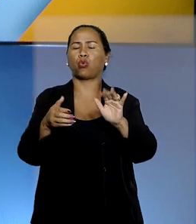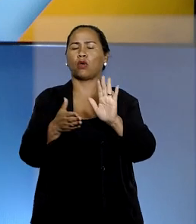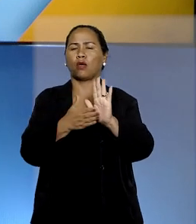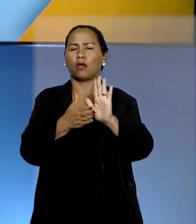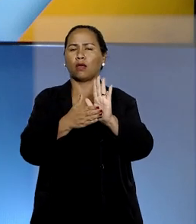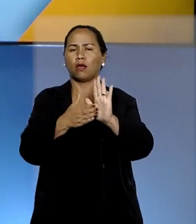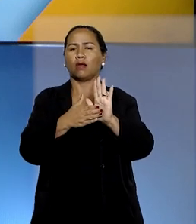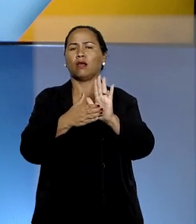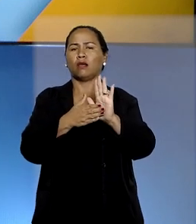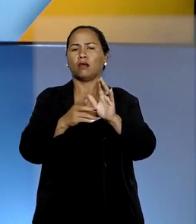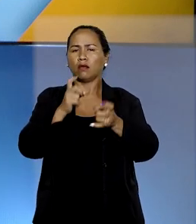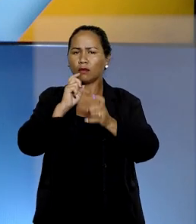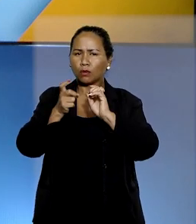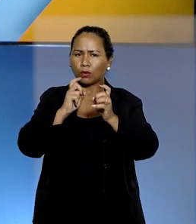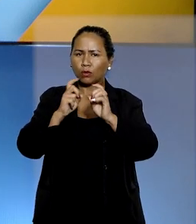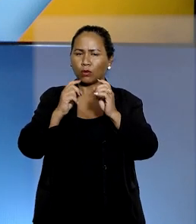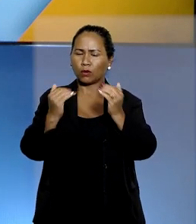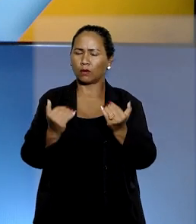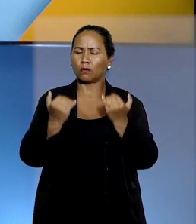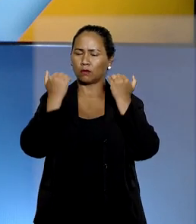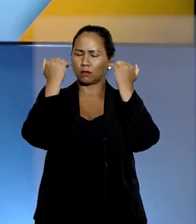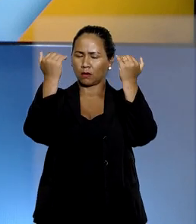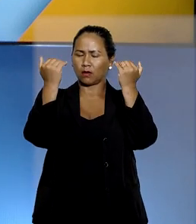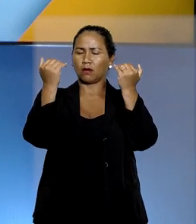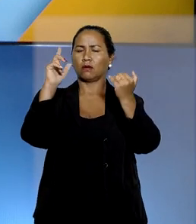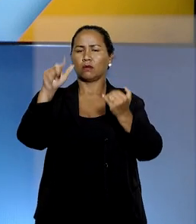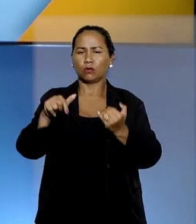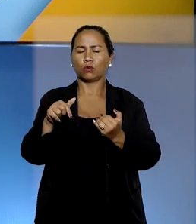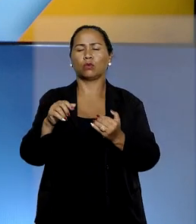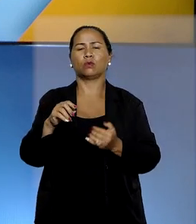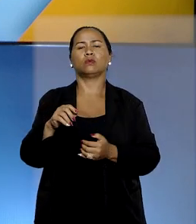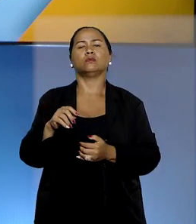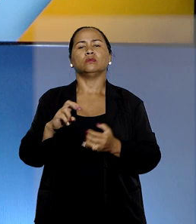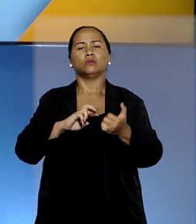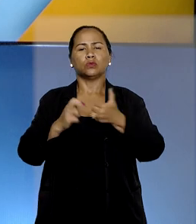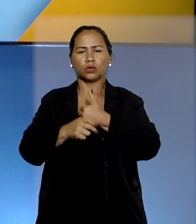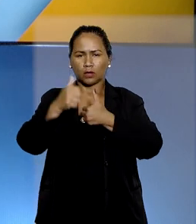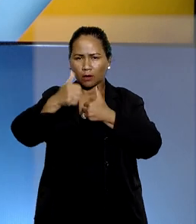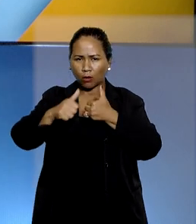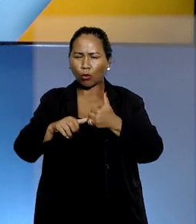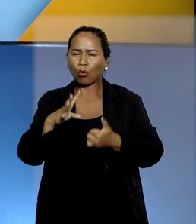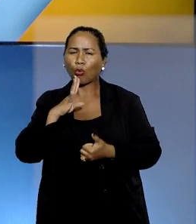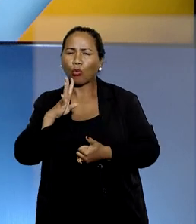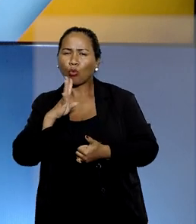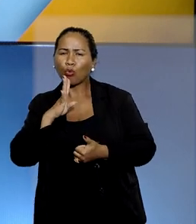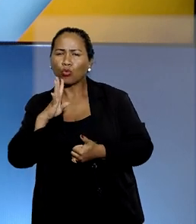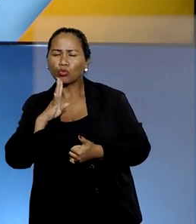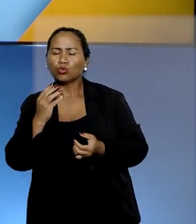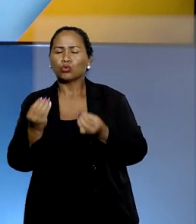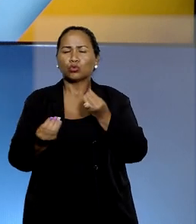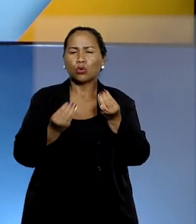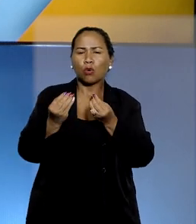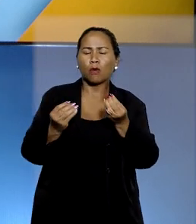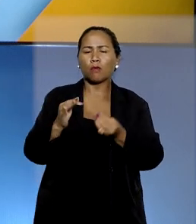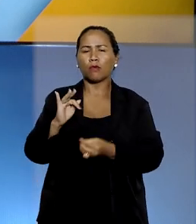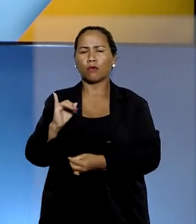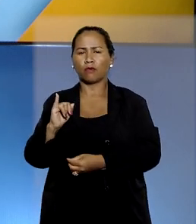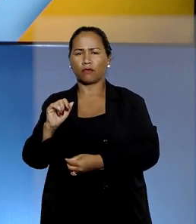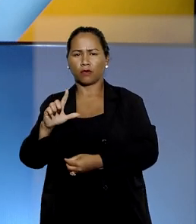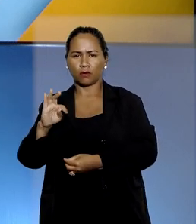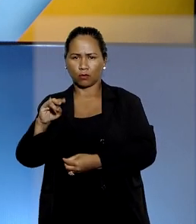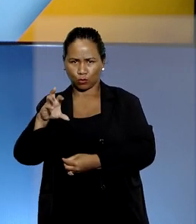administrativo aprovado pelo pleno do Tribunal. Conhecida como filtro de relevância, a nova regra para